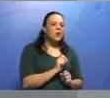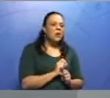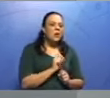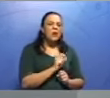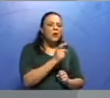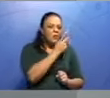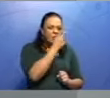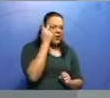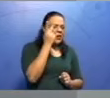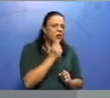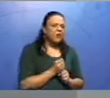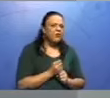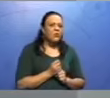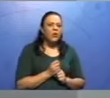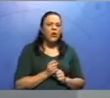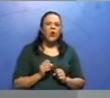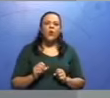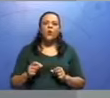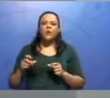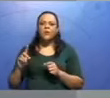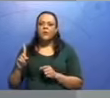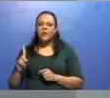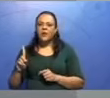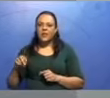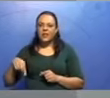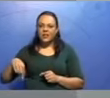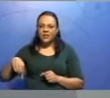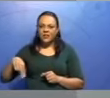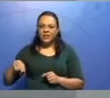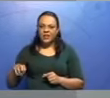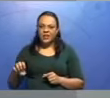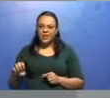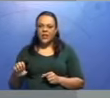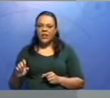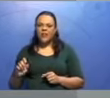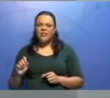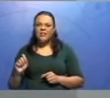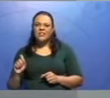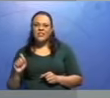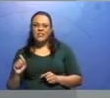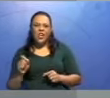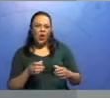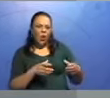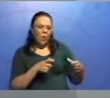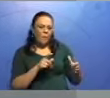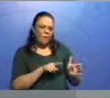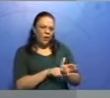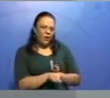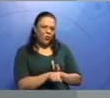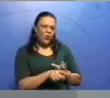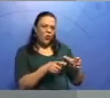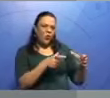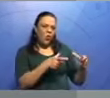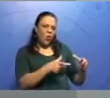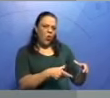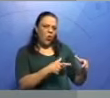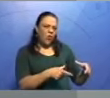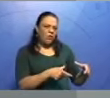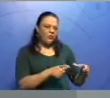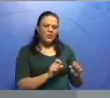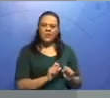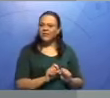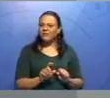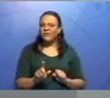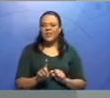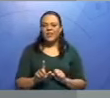Contra quê? Contra quem? Em quê? Em quem? Se eu pergunto onde, se a minha pergunta é onde para ter, onde na escola, ah,